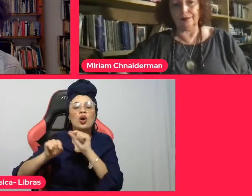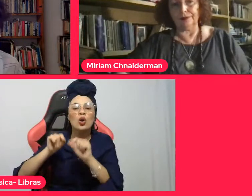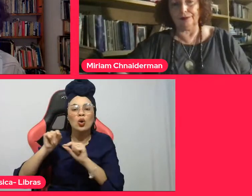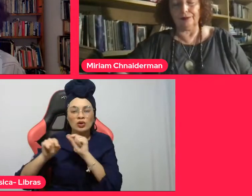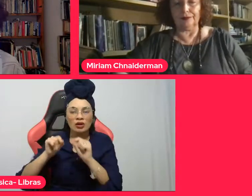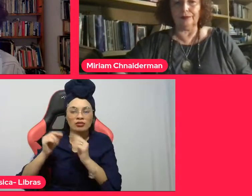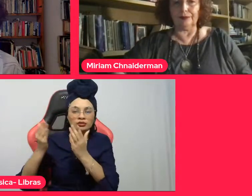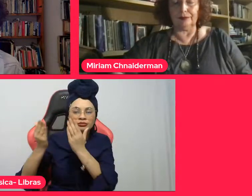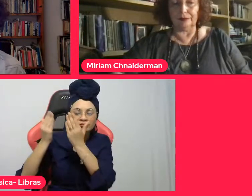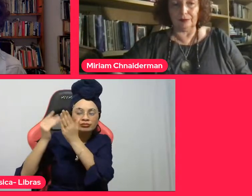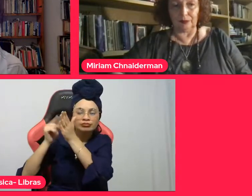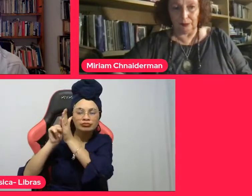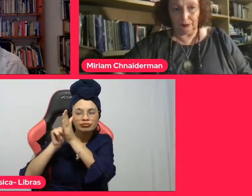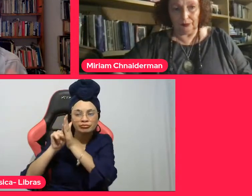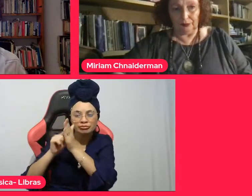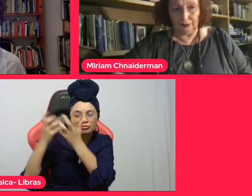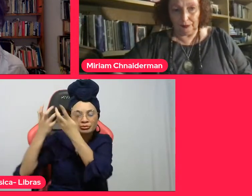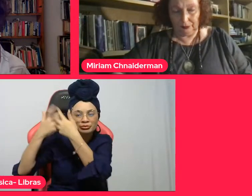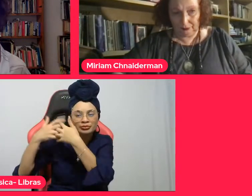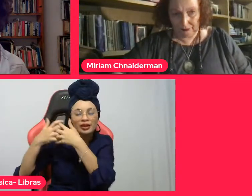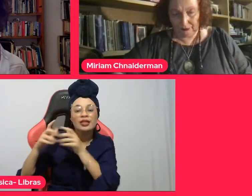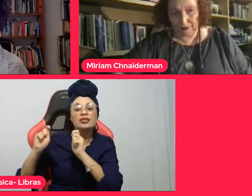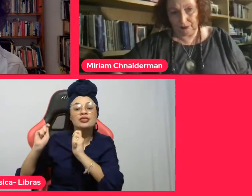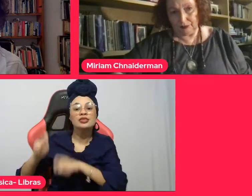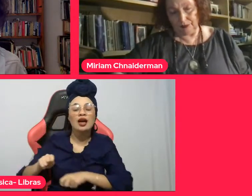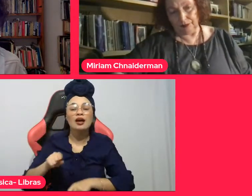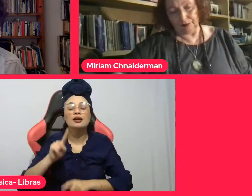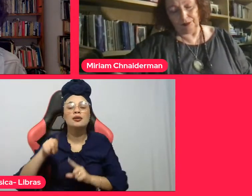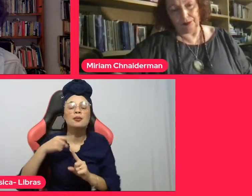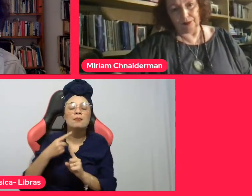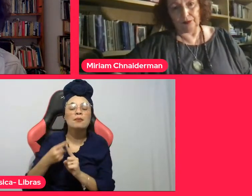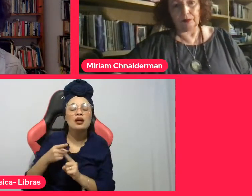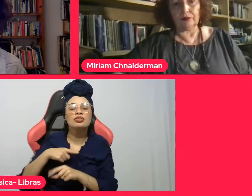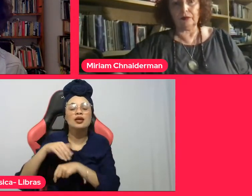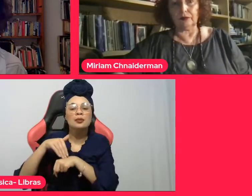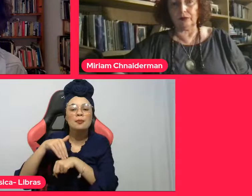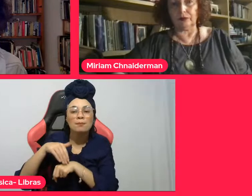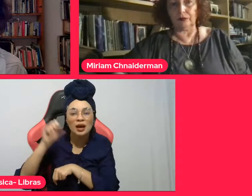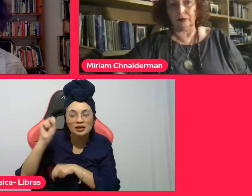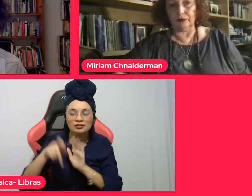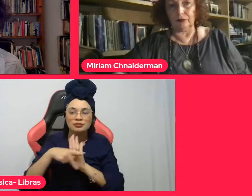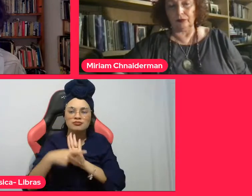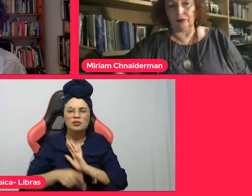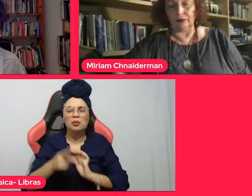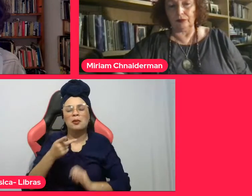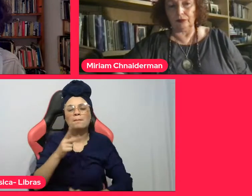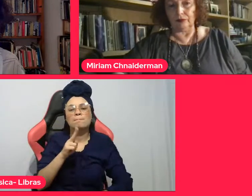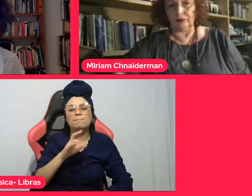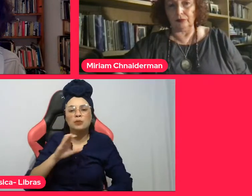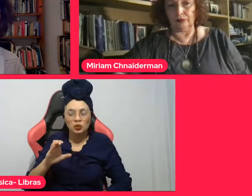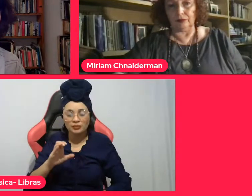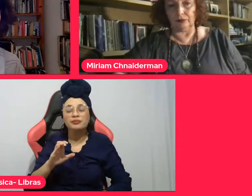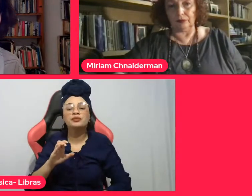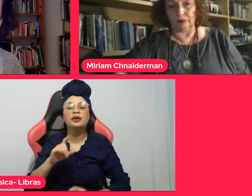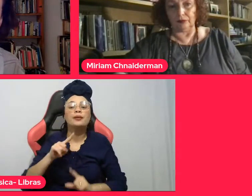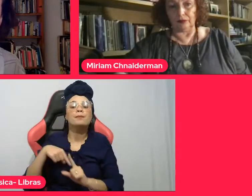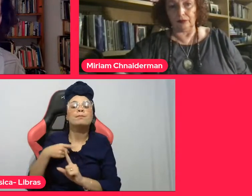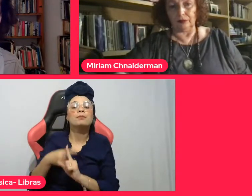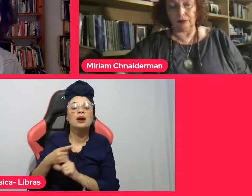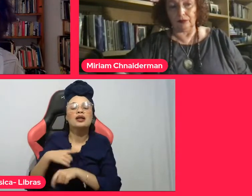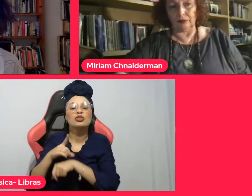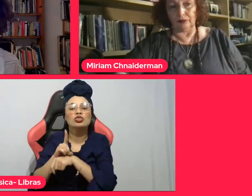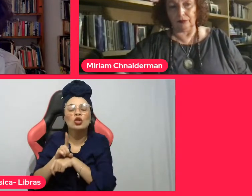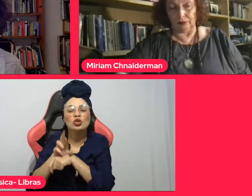Sapientes, ela é mestre em comunicação e semiótica pela PUC de São Paulo e é também doutora em